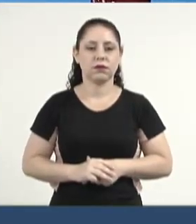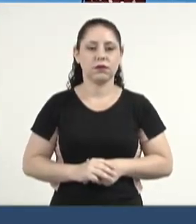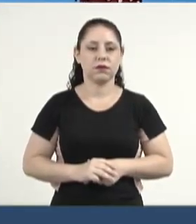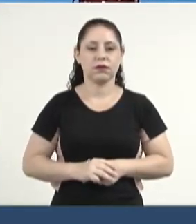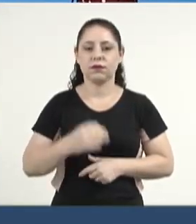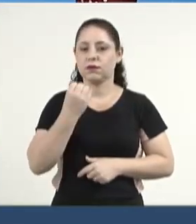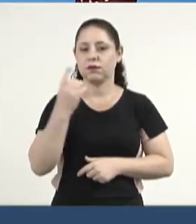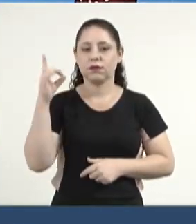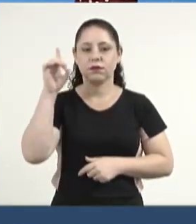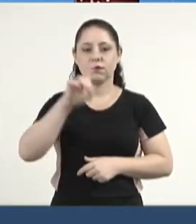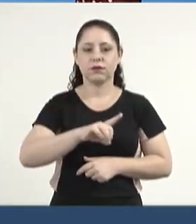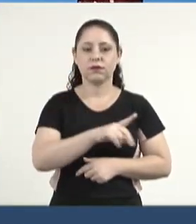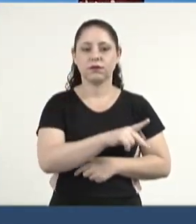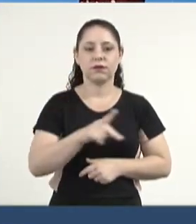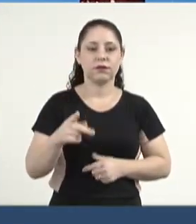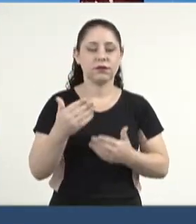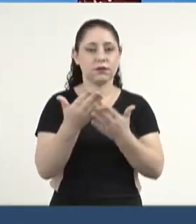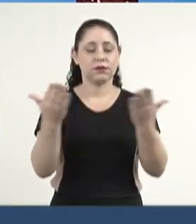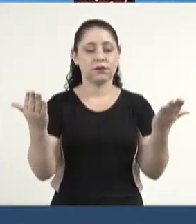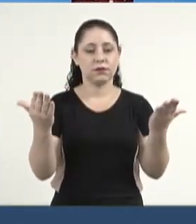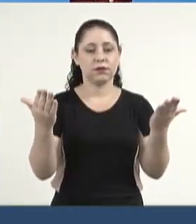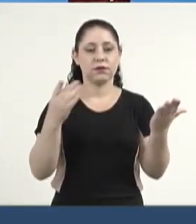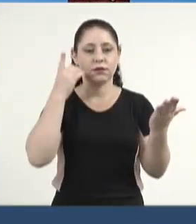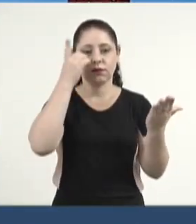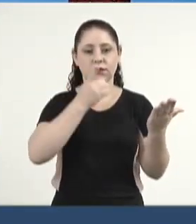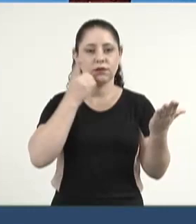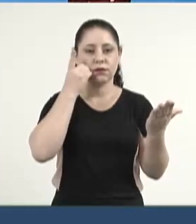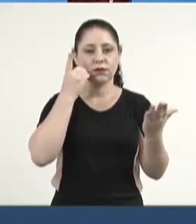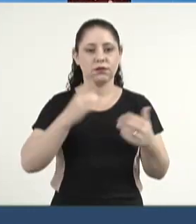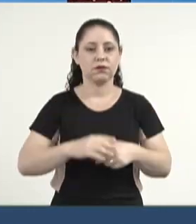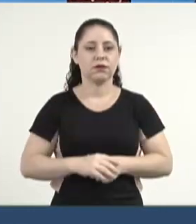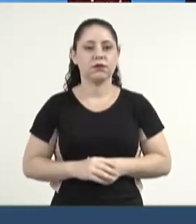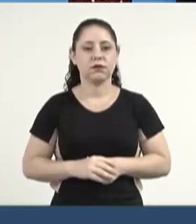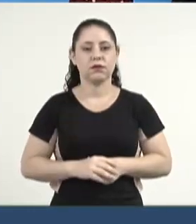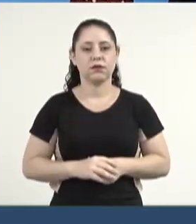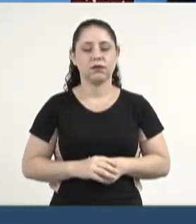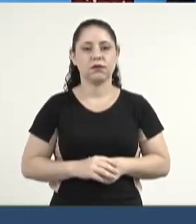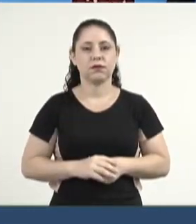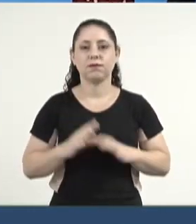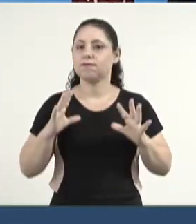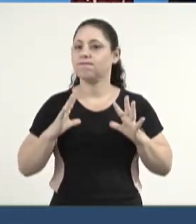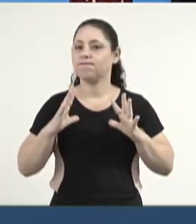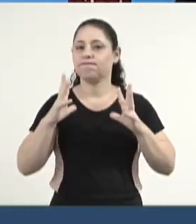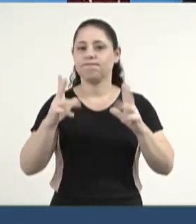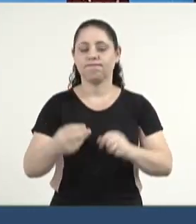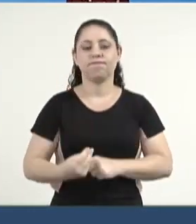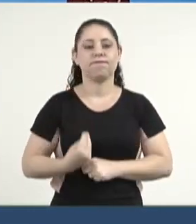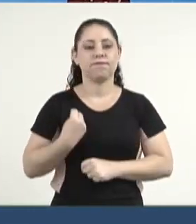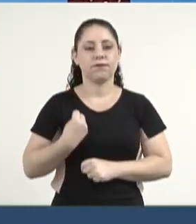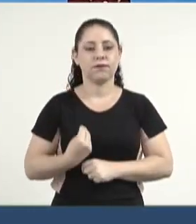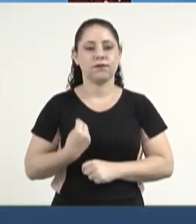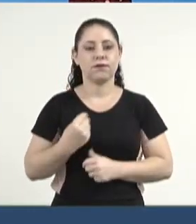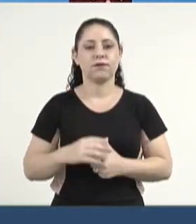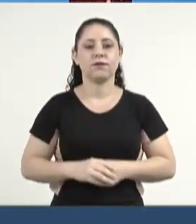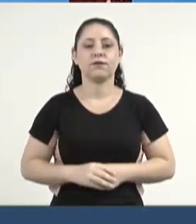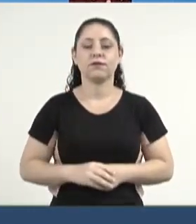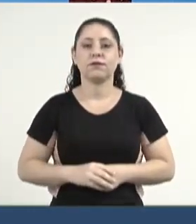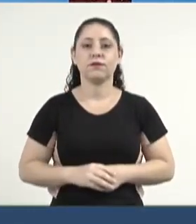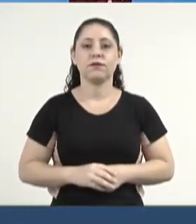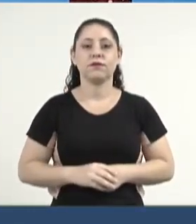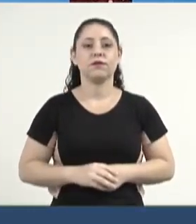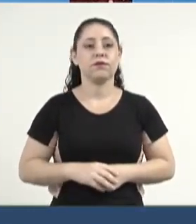Bom dia, seu presidente, bom dia aos nobres deputados e deputadas, a todos aqui presentes, inclusive